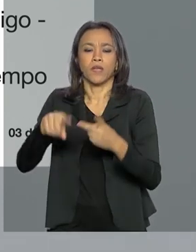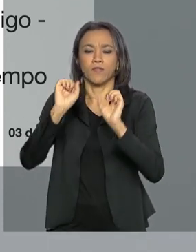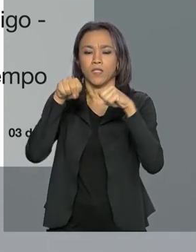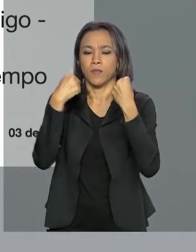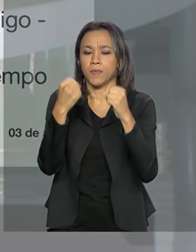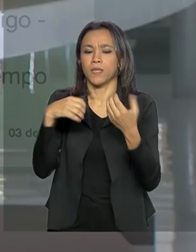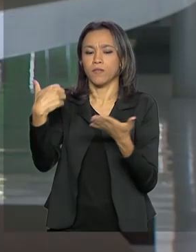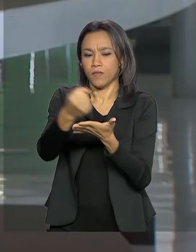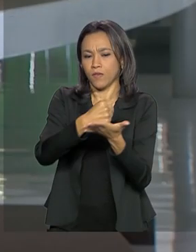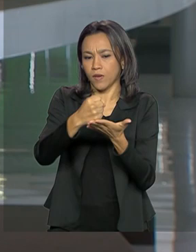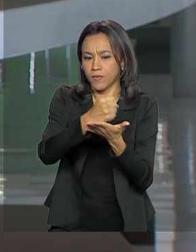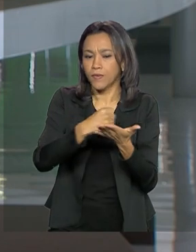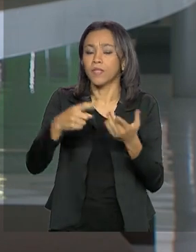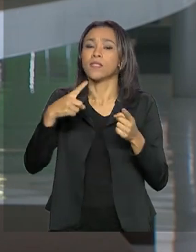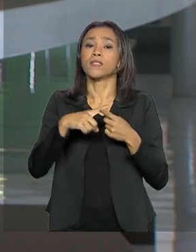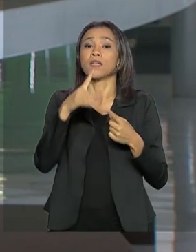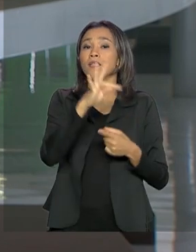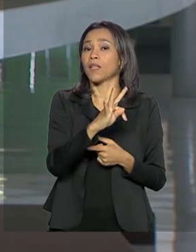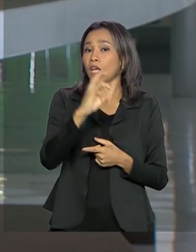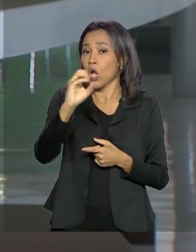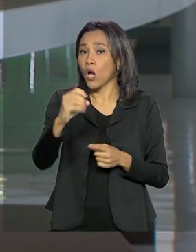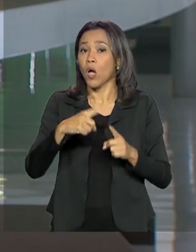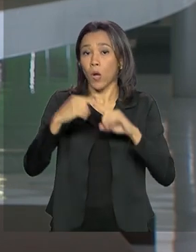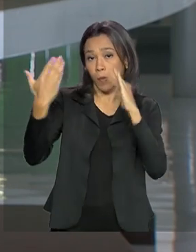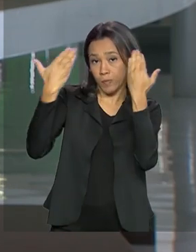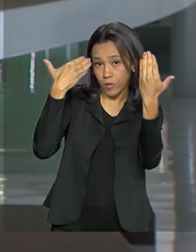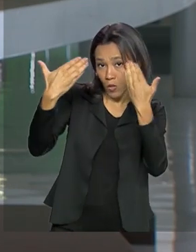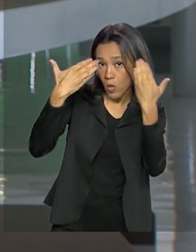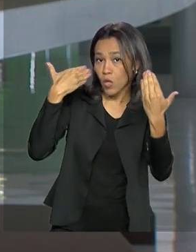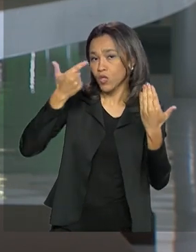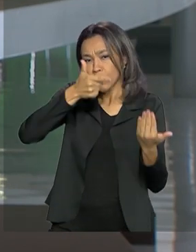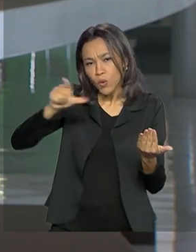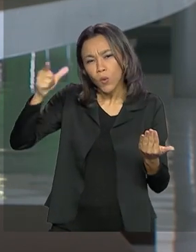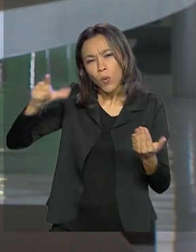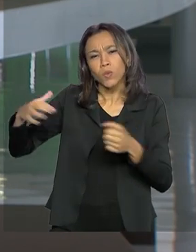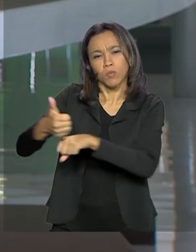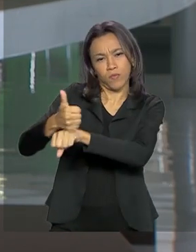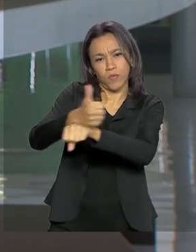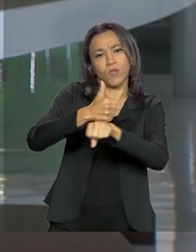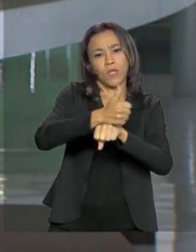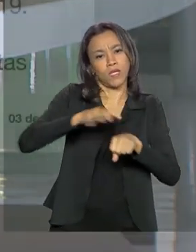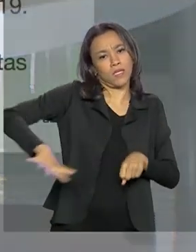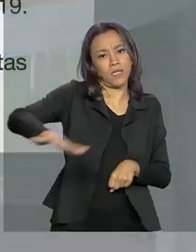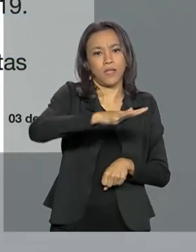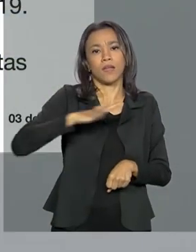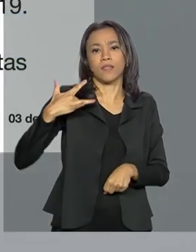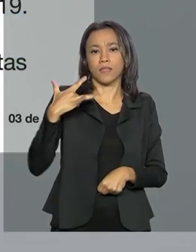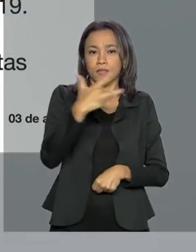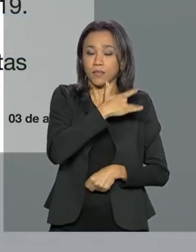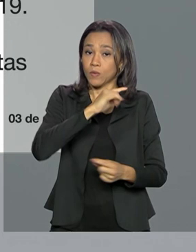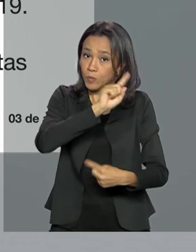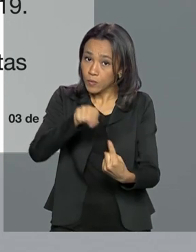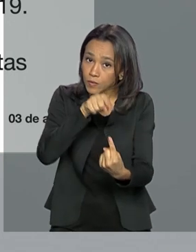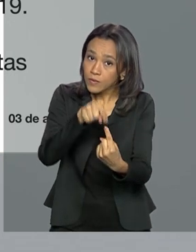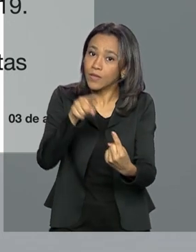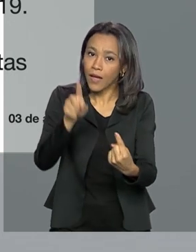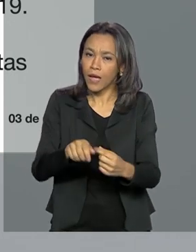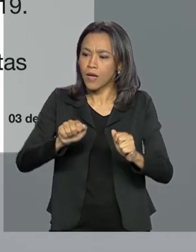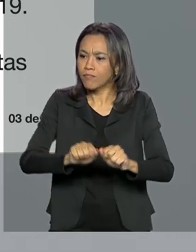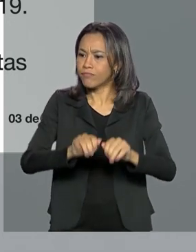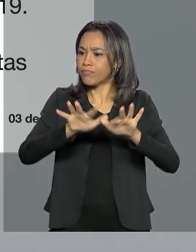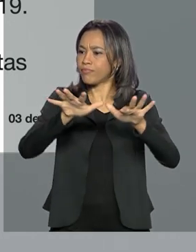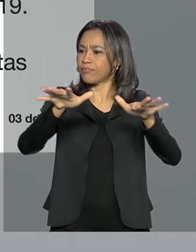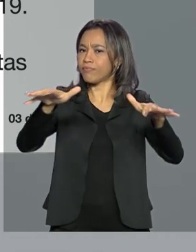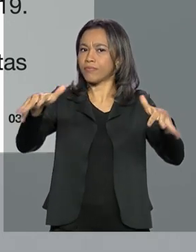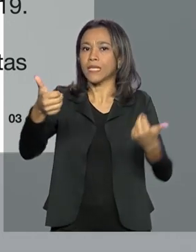farmacêuticos, terapeutas, ocupacionais, psicológicos e outros profissionais da área. Então, o intuito é ampliar a cobertura do